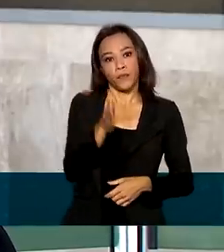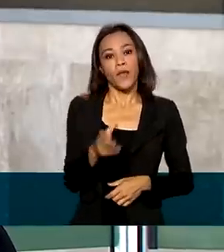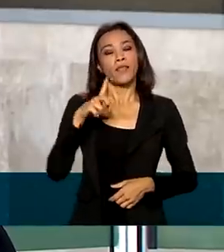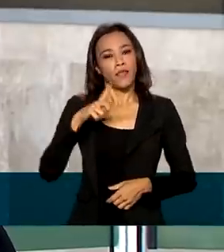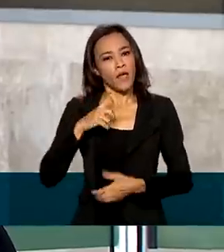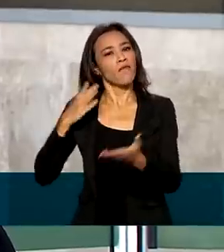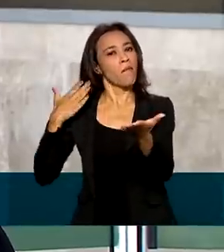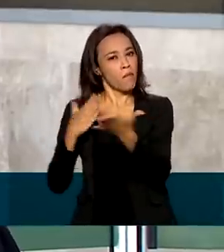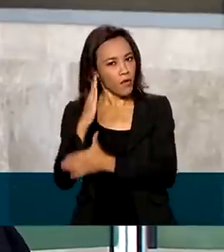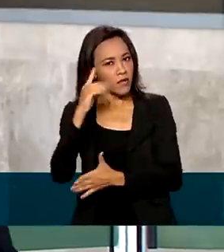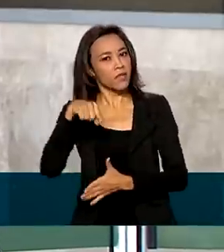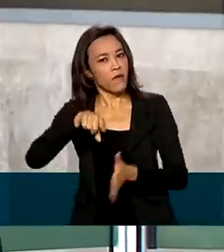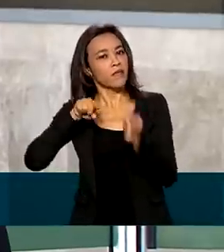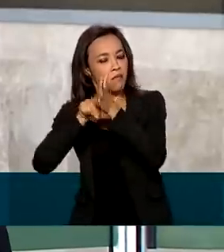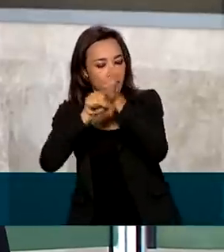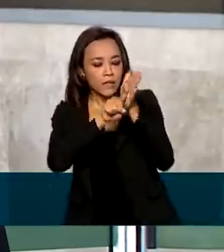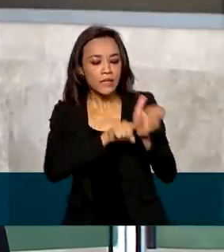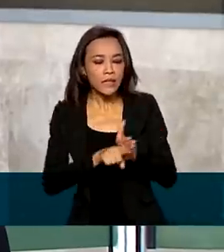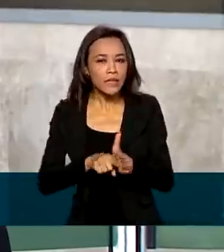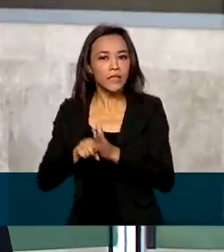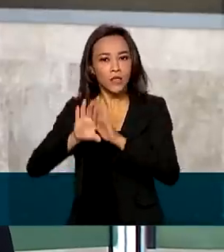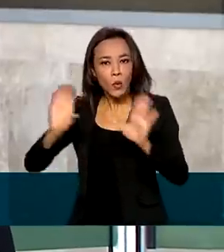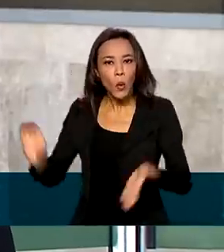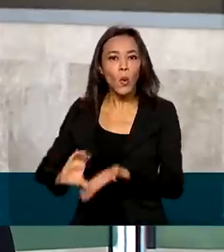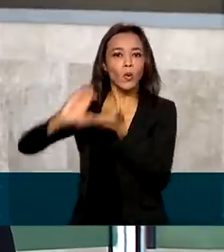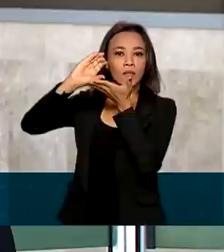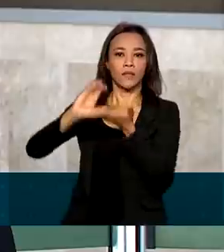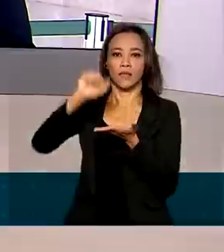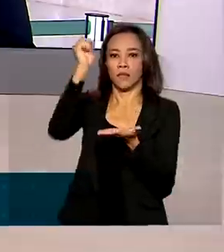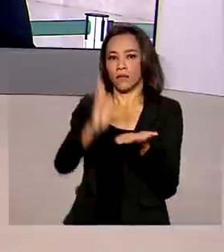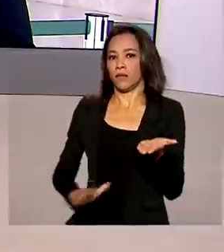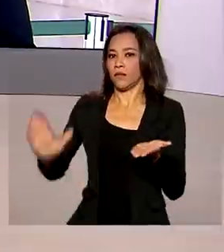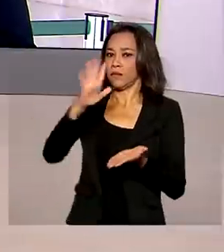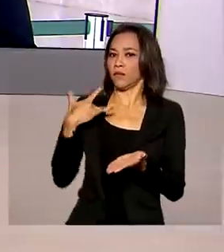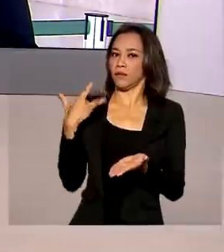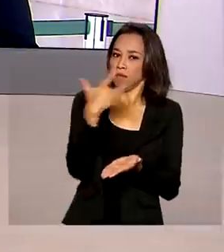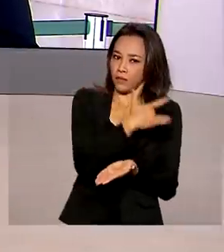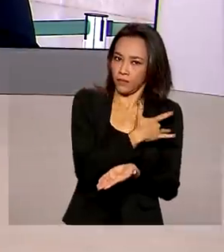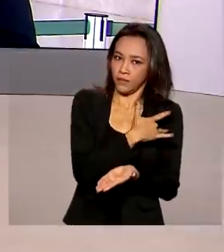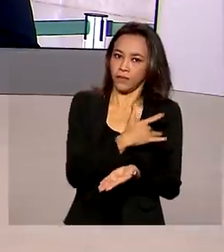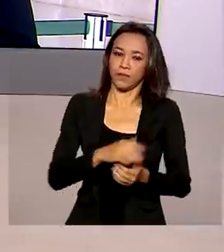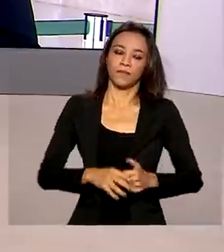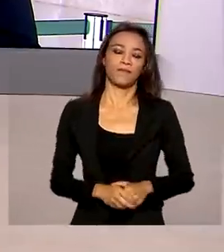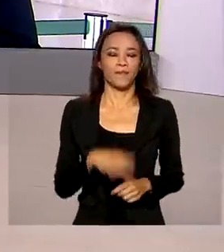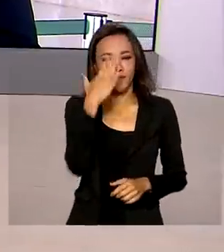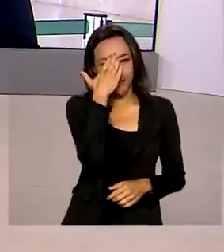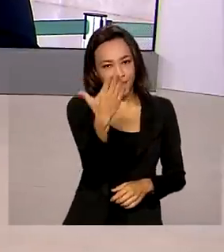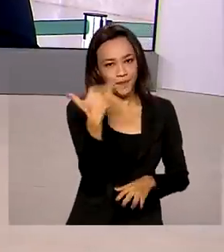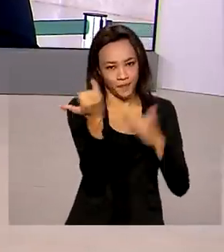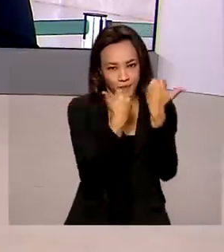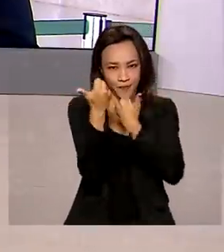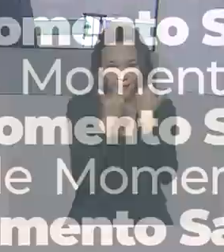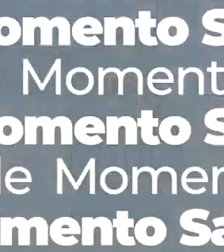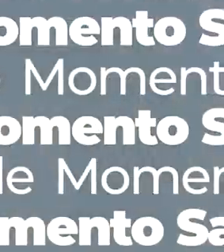Nacional de Ética em Pesquisa do Conselho Nacional de Saúde. Renata. Obrigada, Márcia, pelas suas informações.